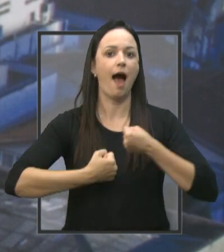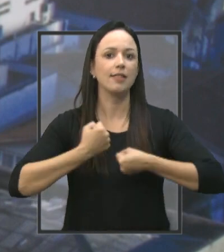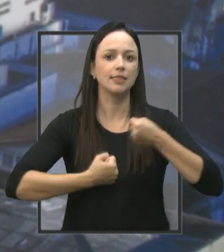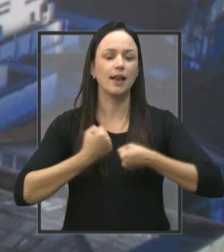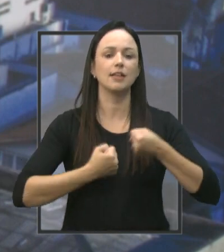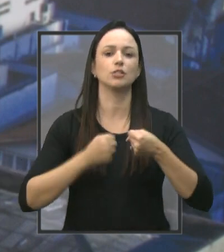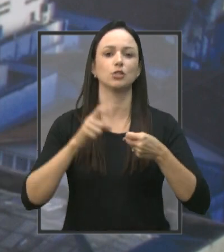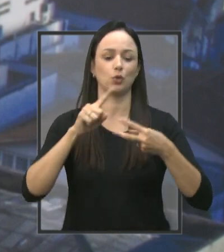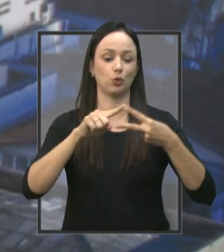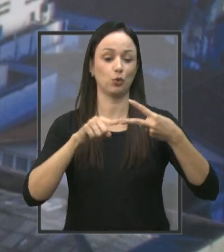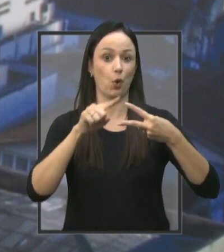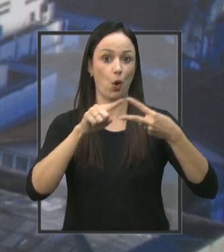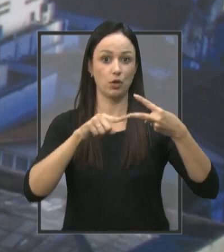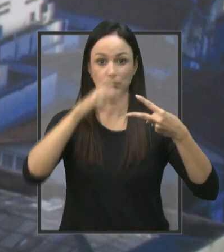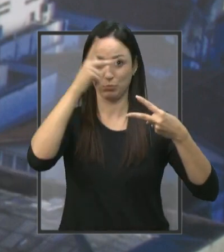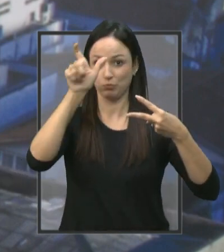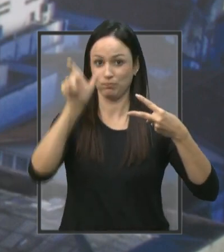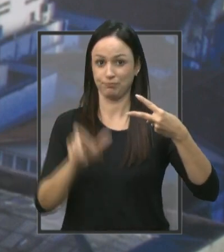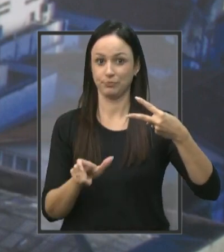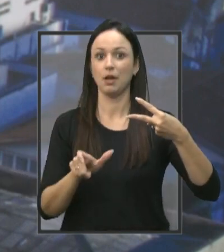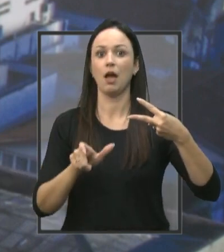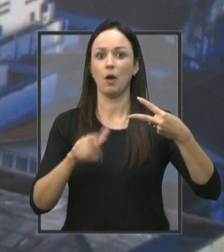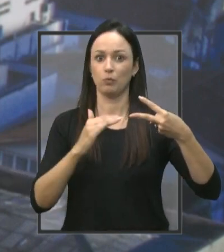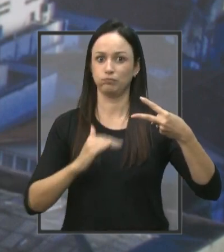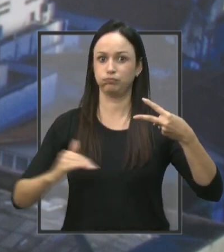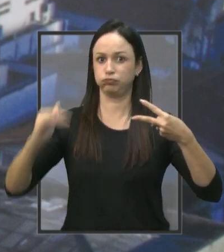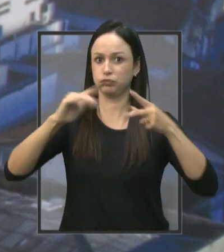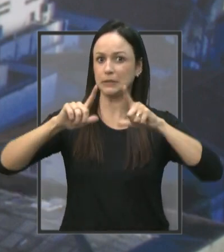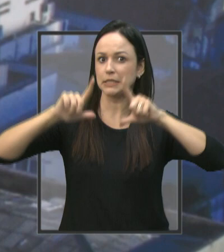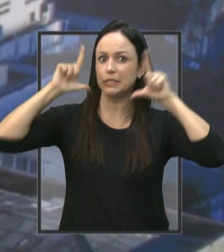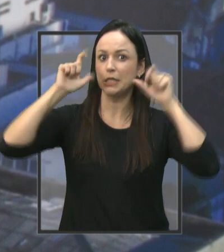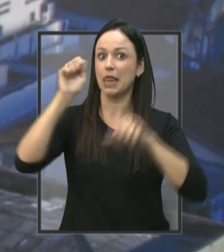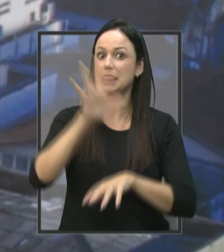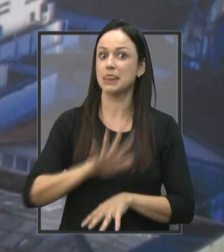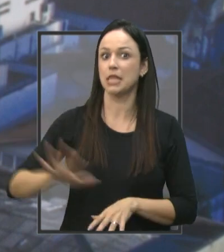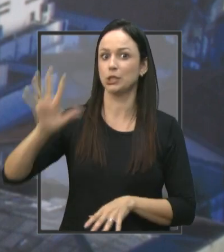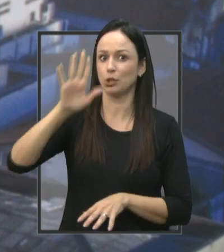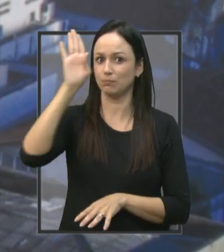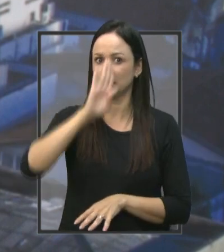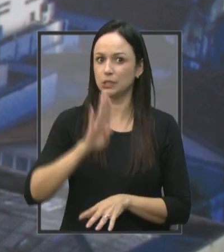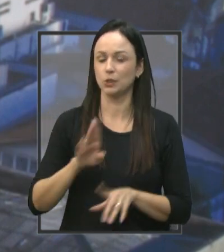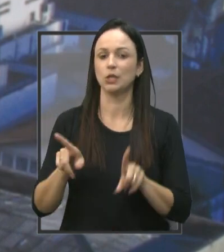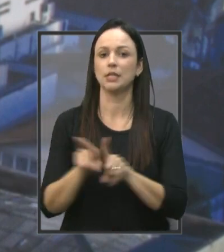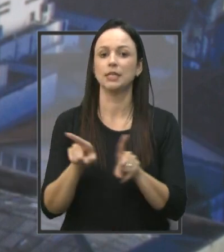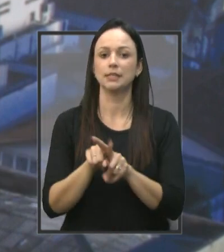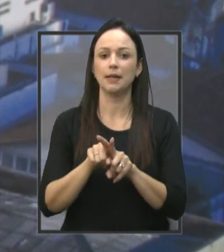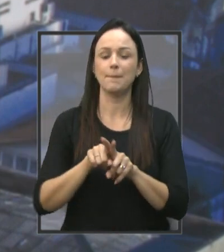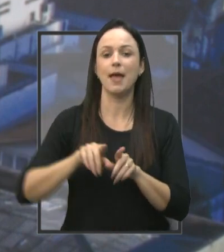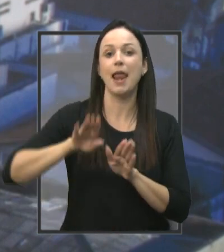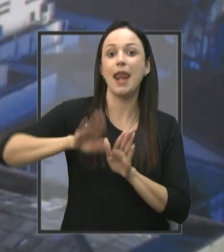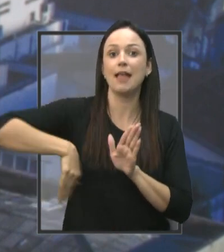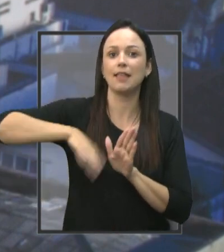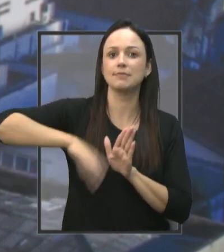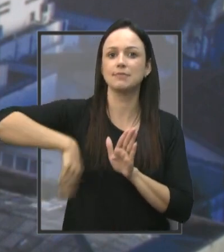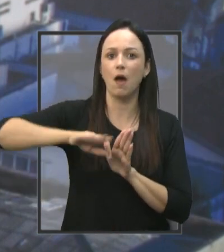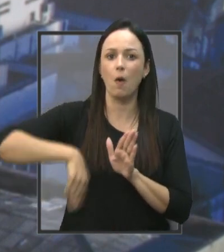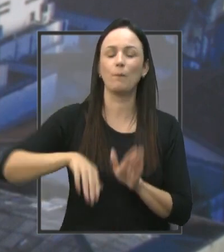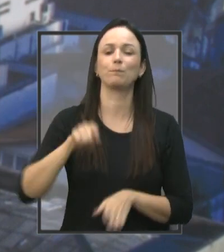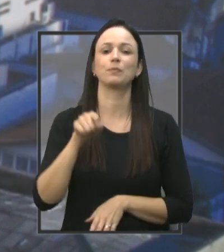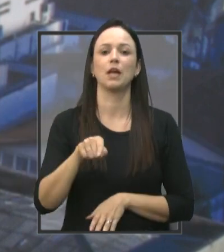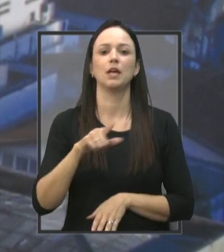atletas de Jaú se destacando a nível nacional E a natação, que nós já estamos aí com